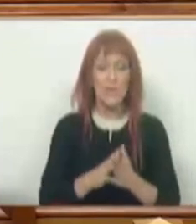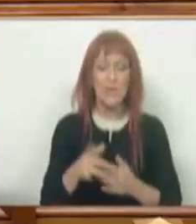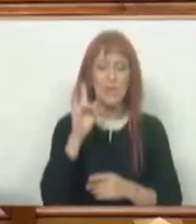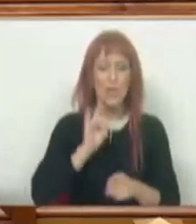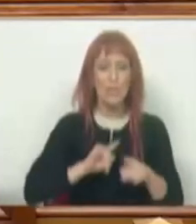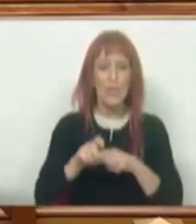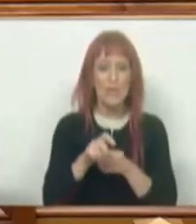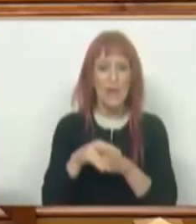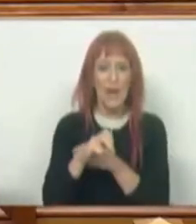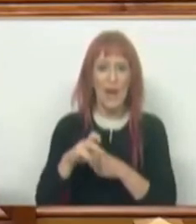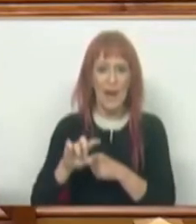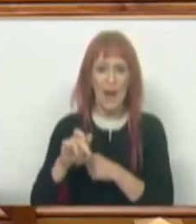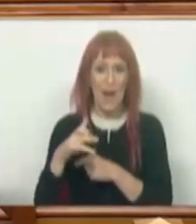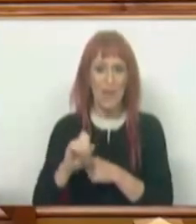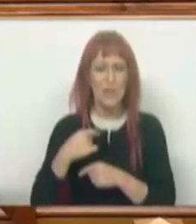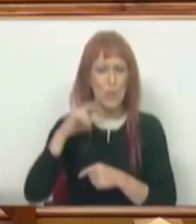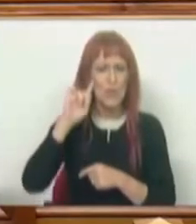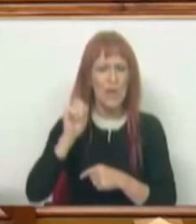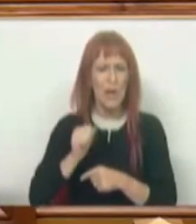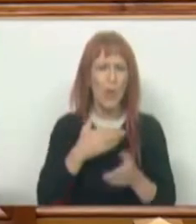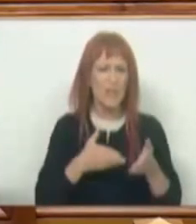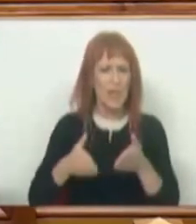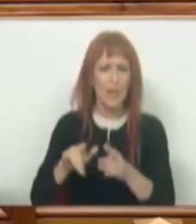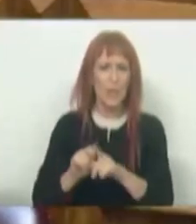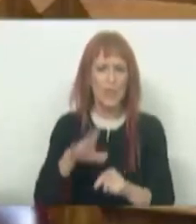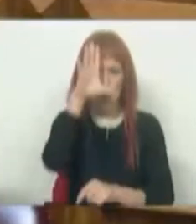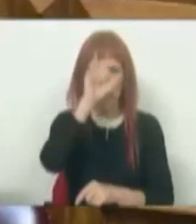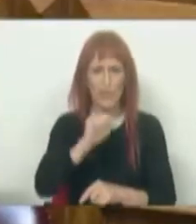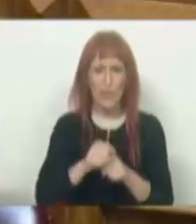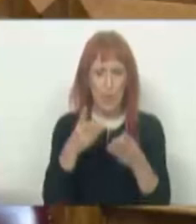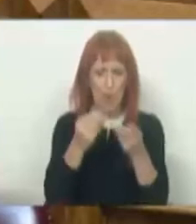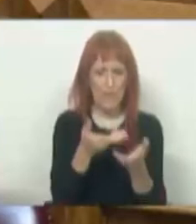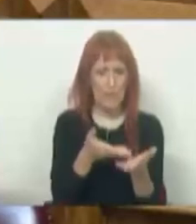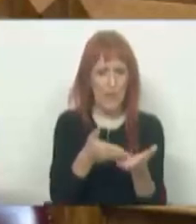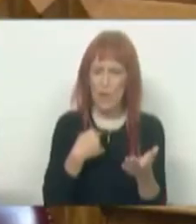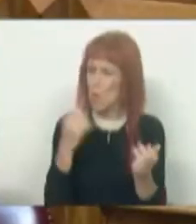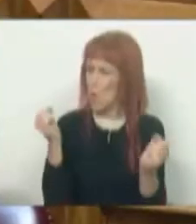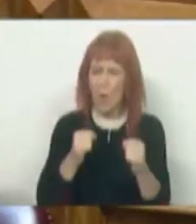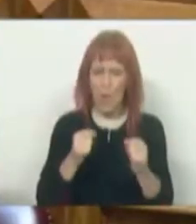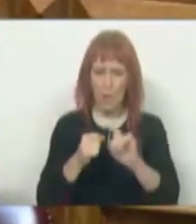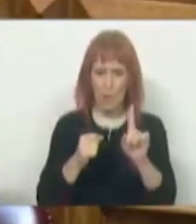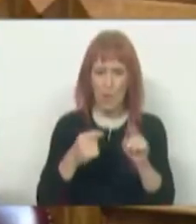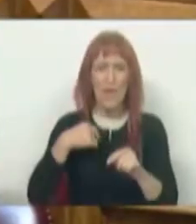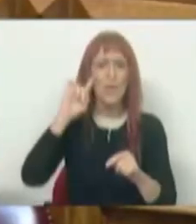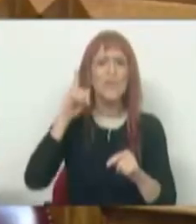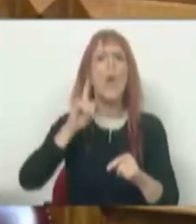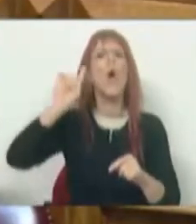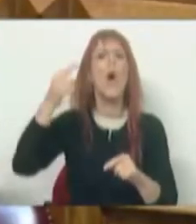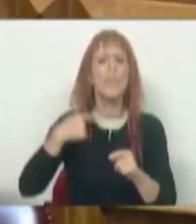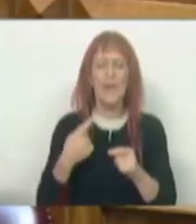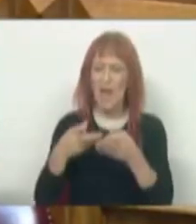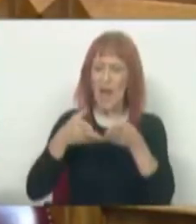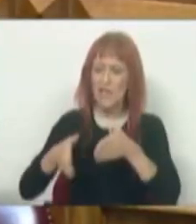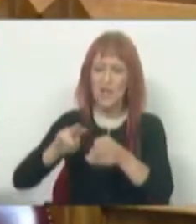Senhora Deputada Carla Castro, eu sei qual é a estratégia do Governo para este orçamento e não concordo com ela, e sei qual é que seria a